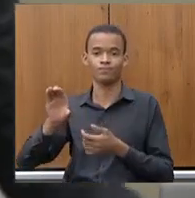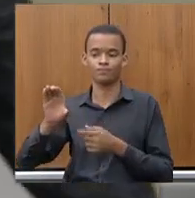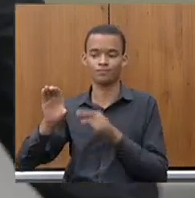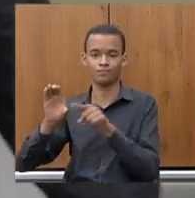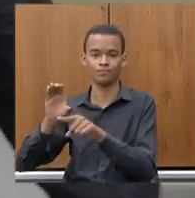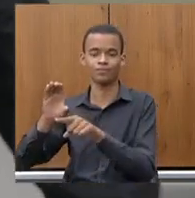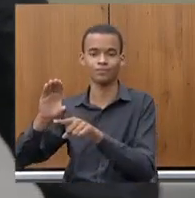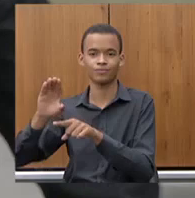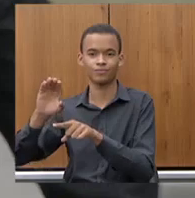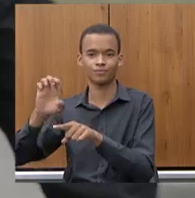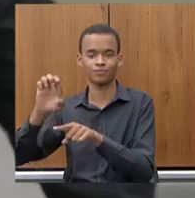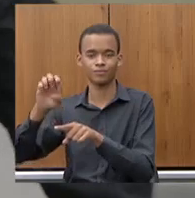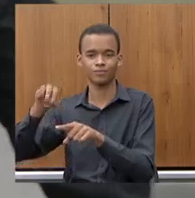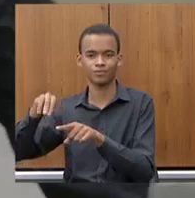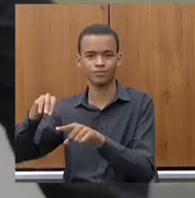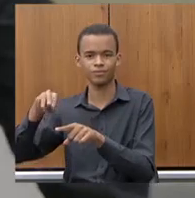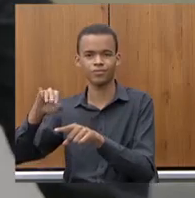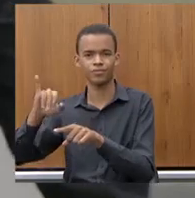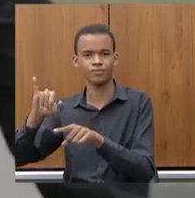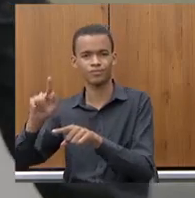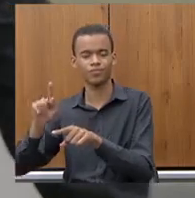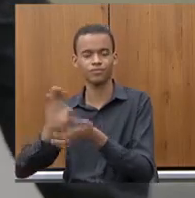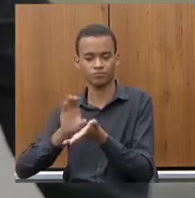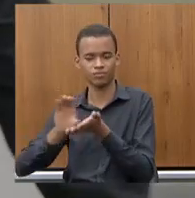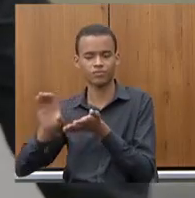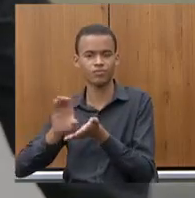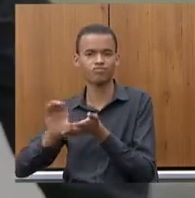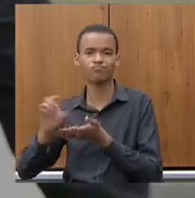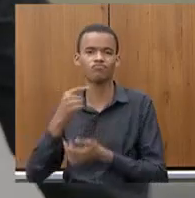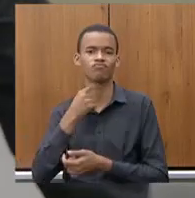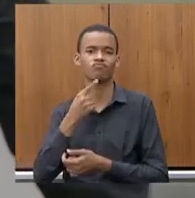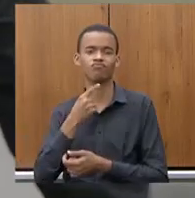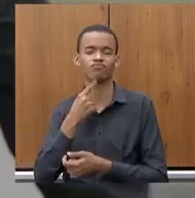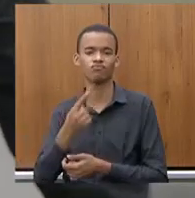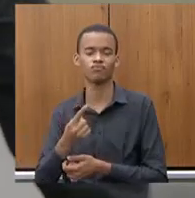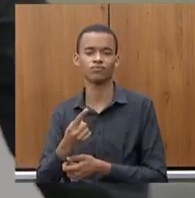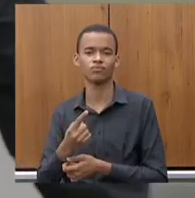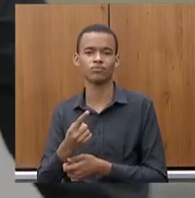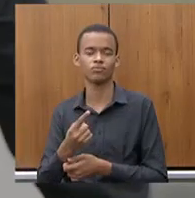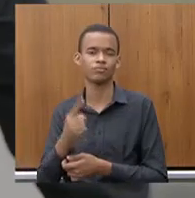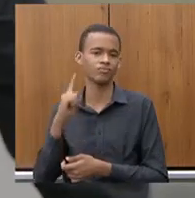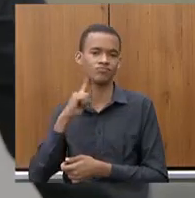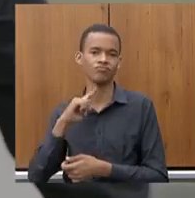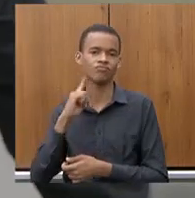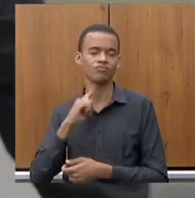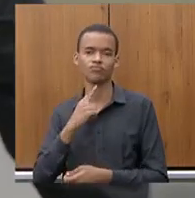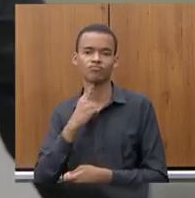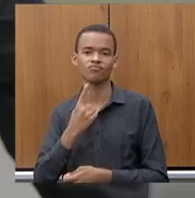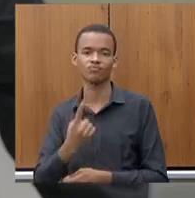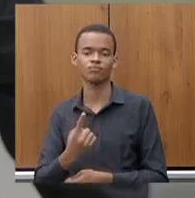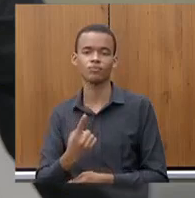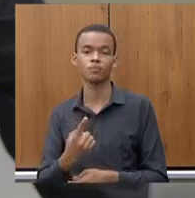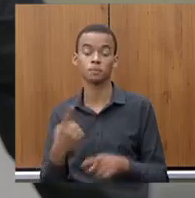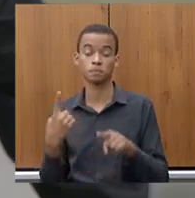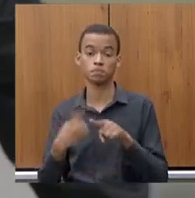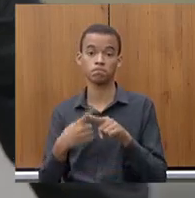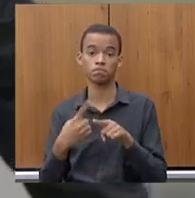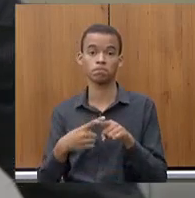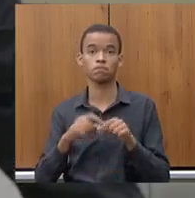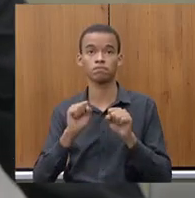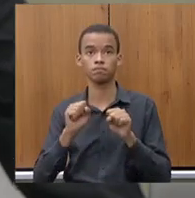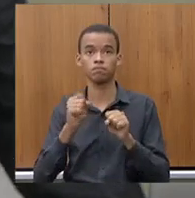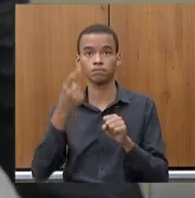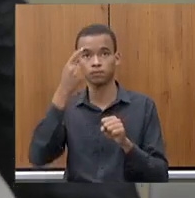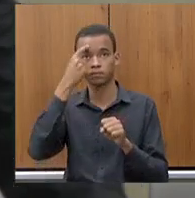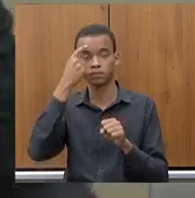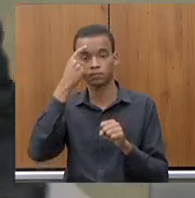uma eventual abertura para outras formas em